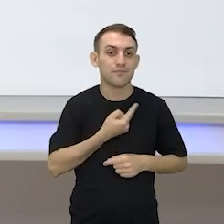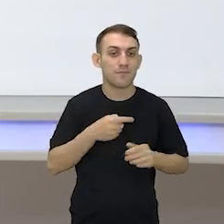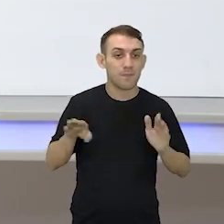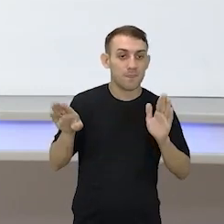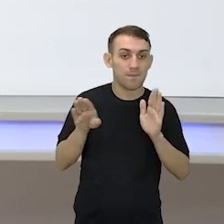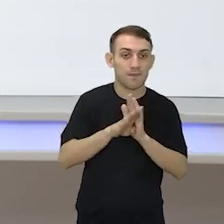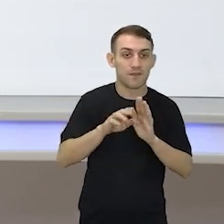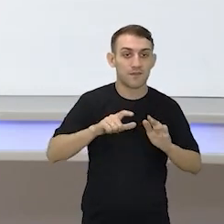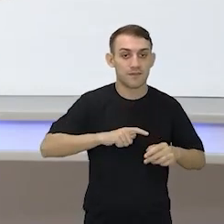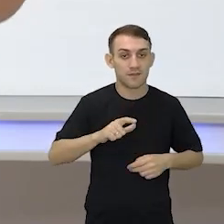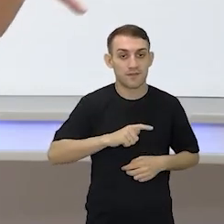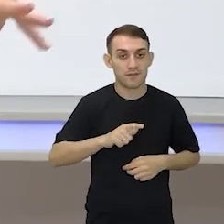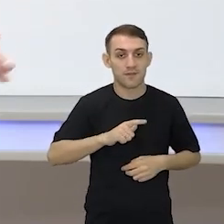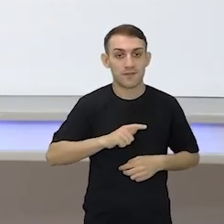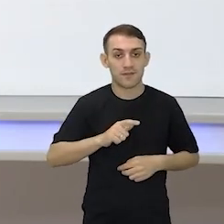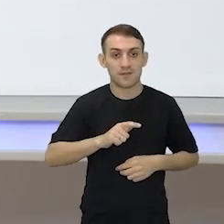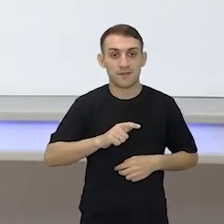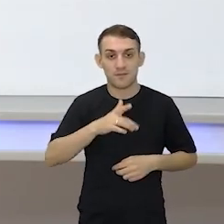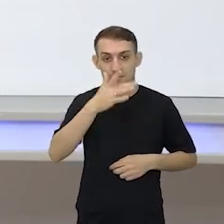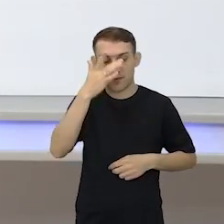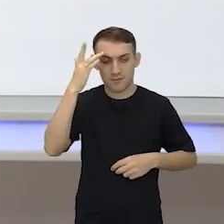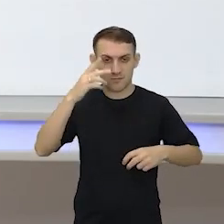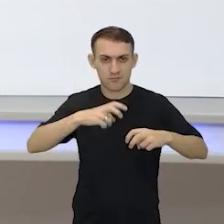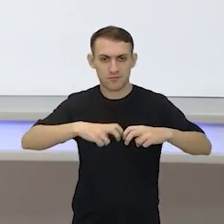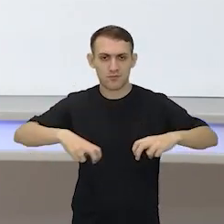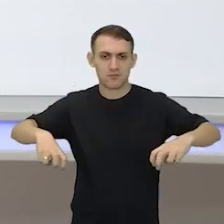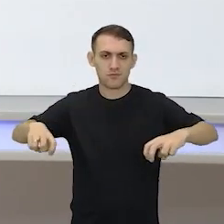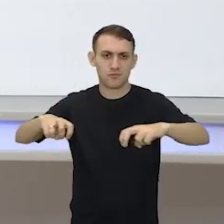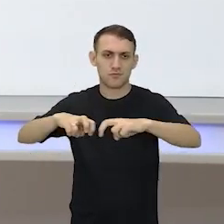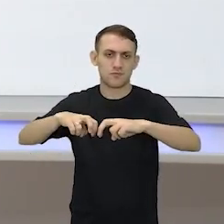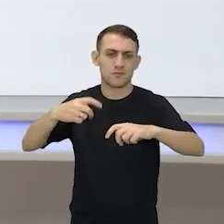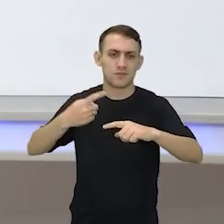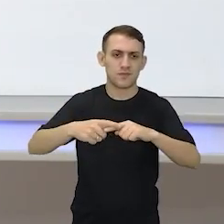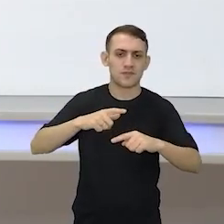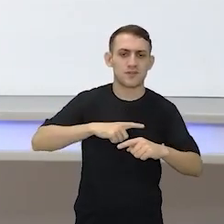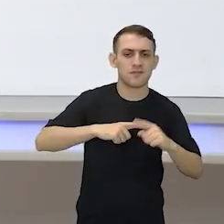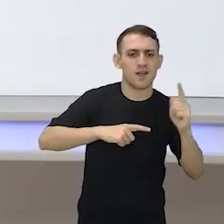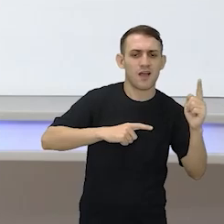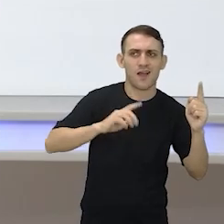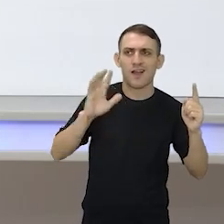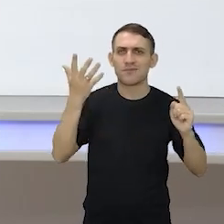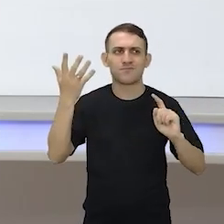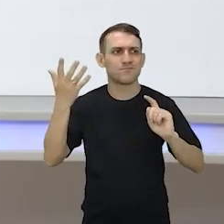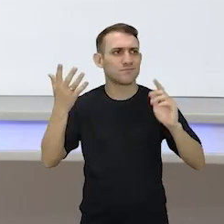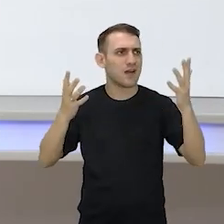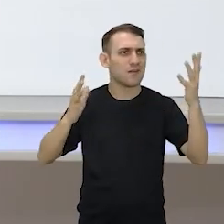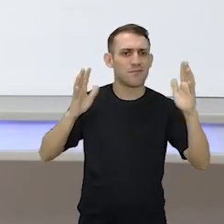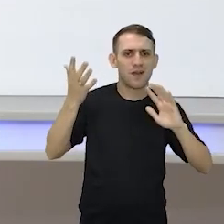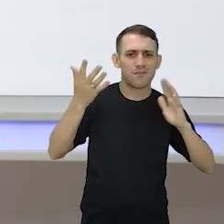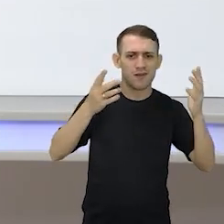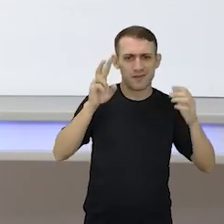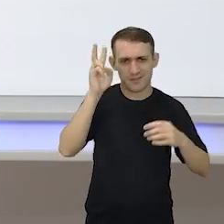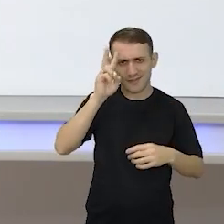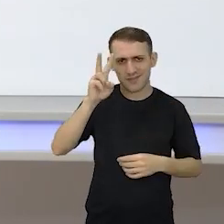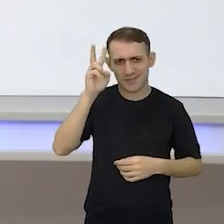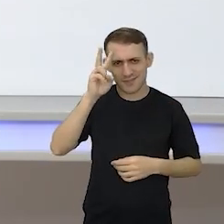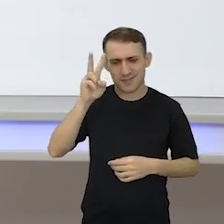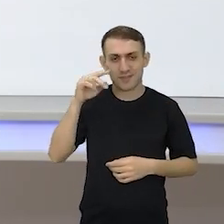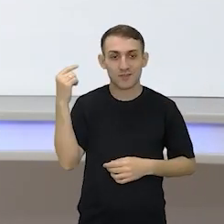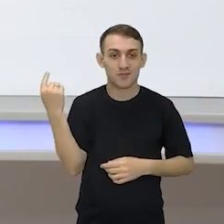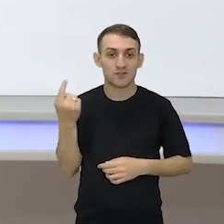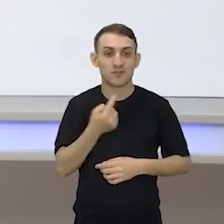àquela roda dos causos. Ai, porque teve o caos não sei o quê. Lembra do caos? Se você vai